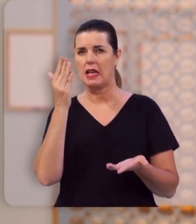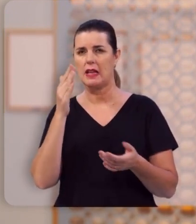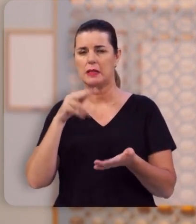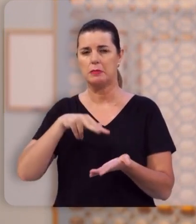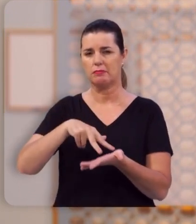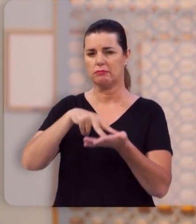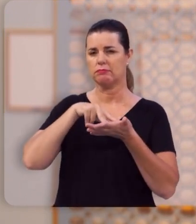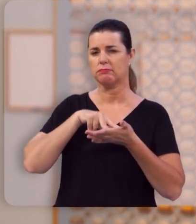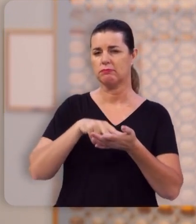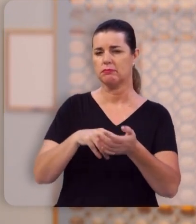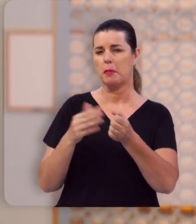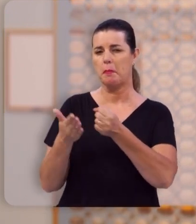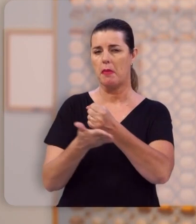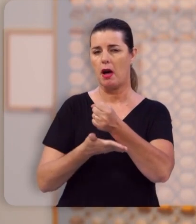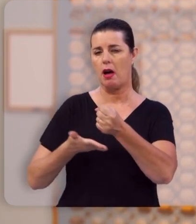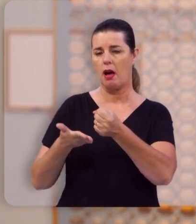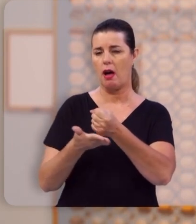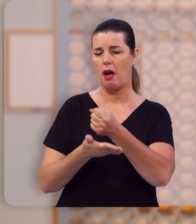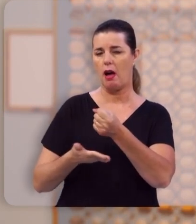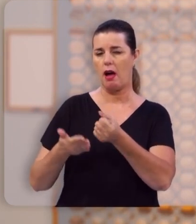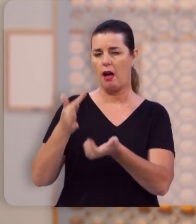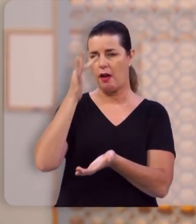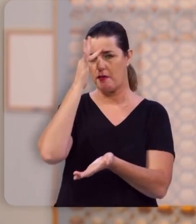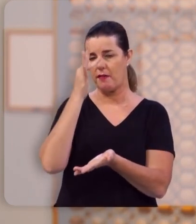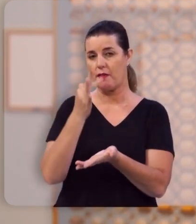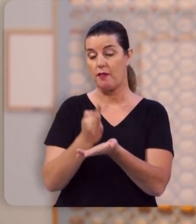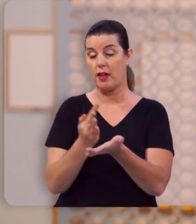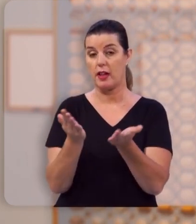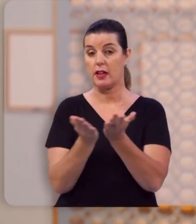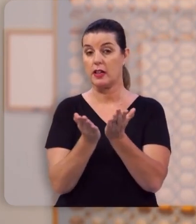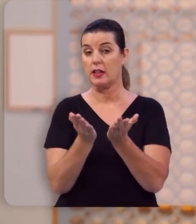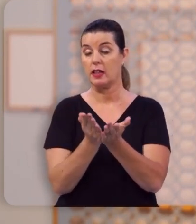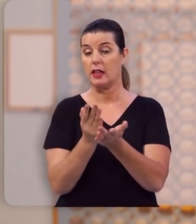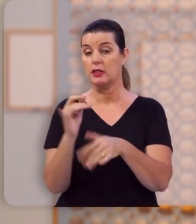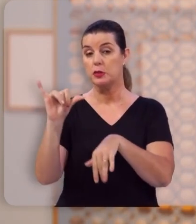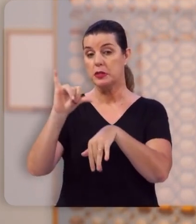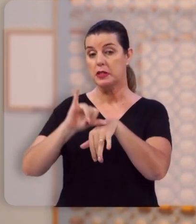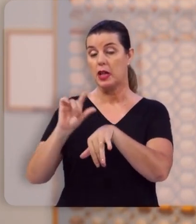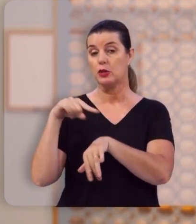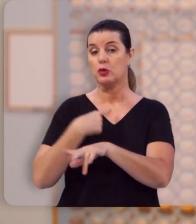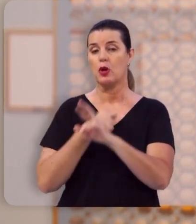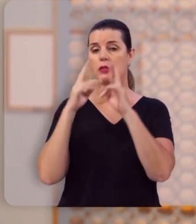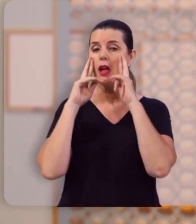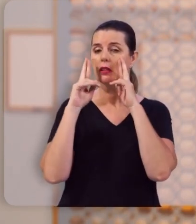da fé cristã. É o pilar central da nossa esperança.